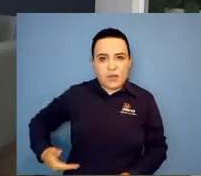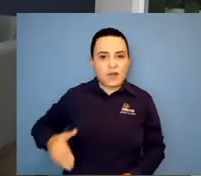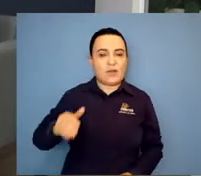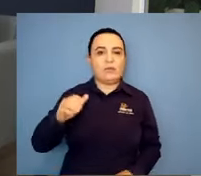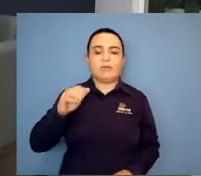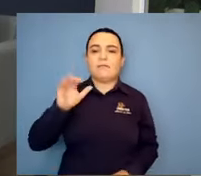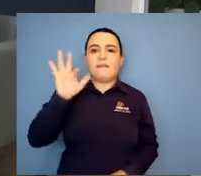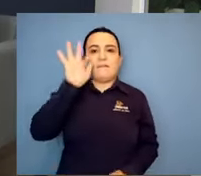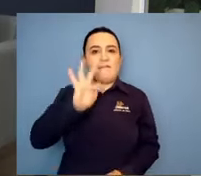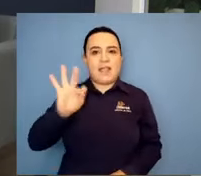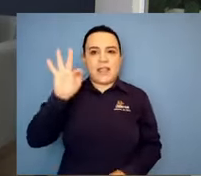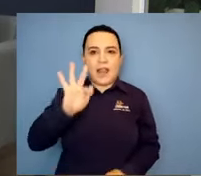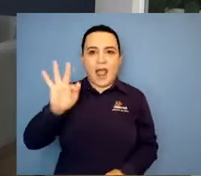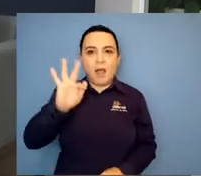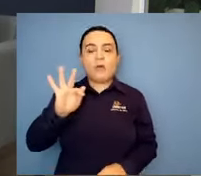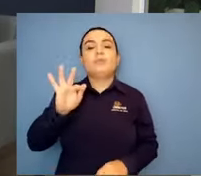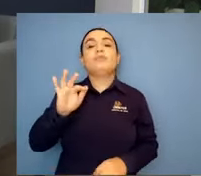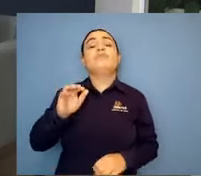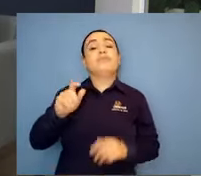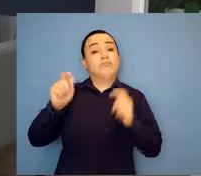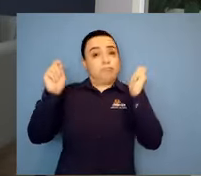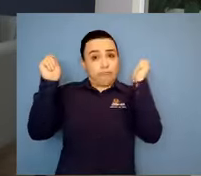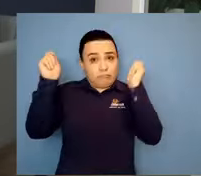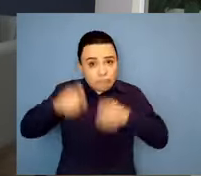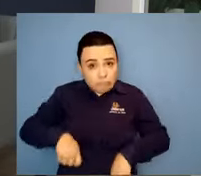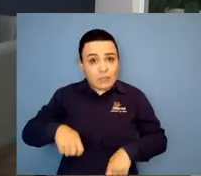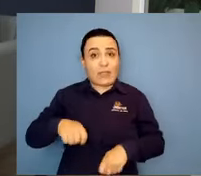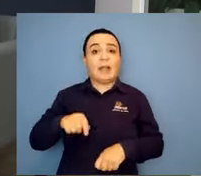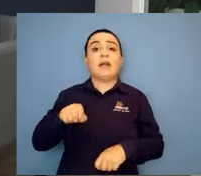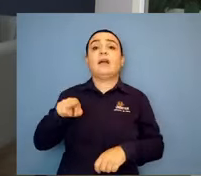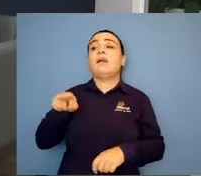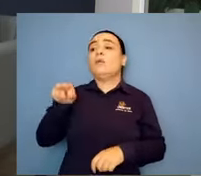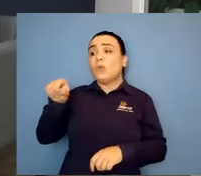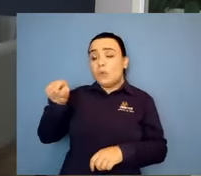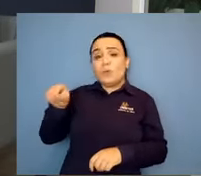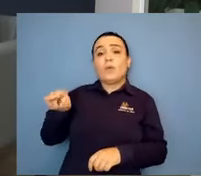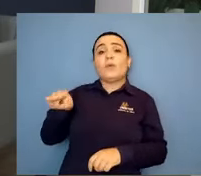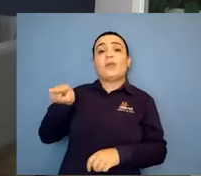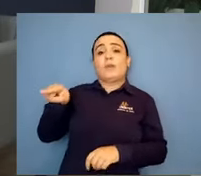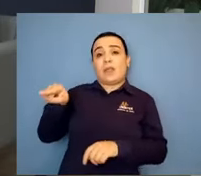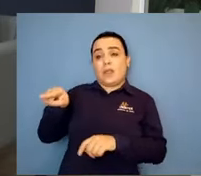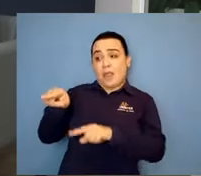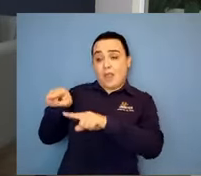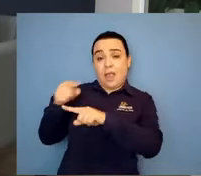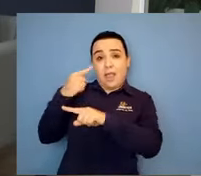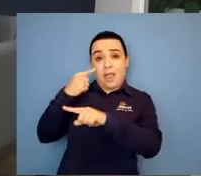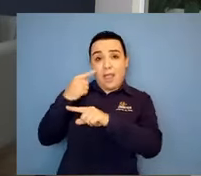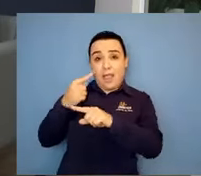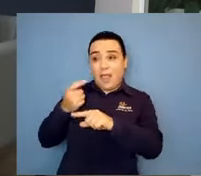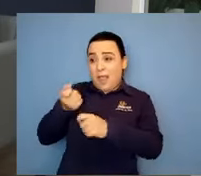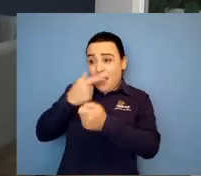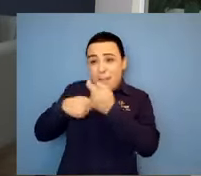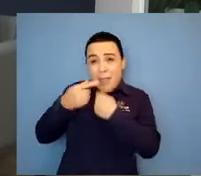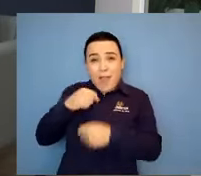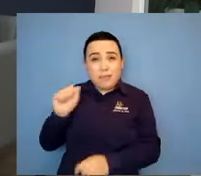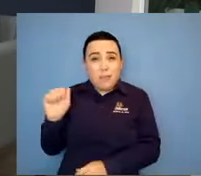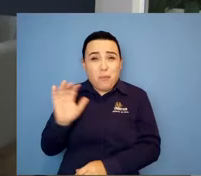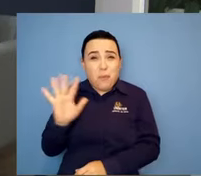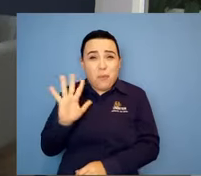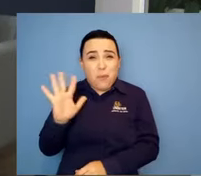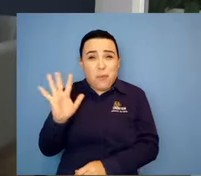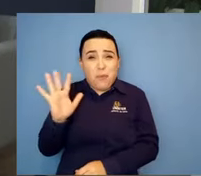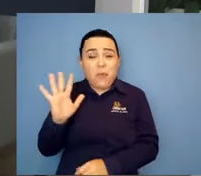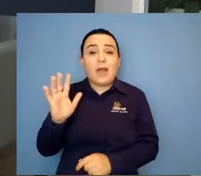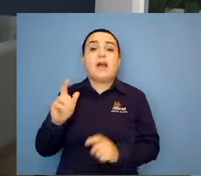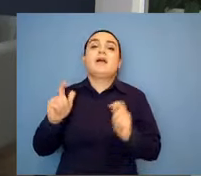no SUS, pega a negativa do medicamento. Daí a advogada do Instituto entra com ação sem custo para que a família